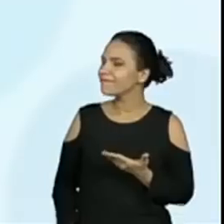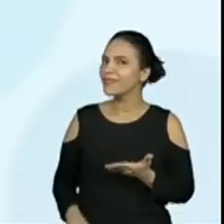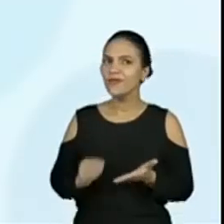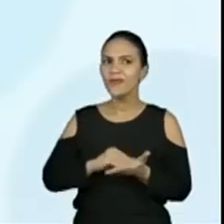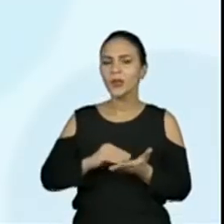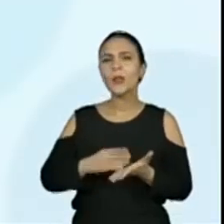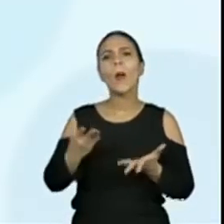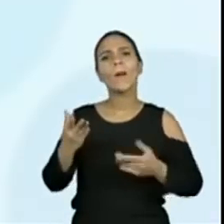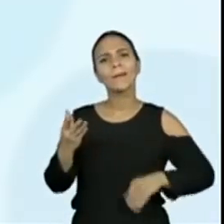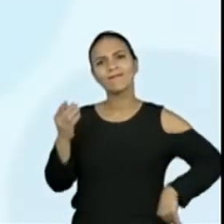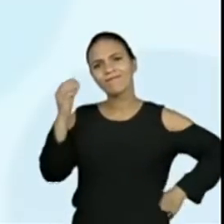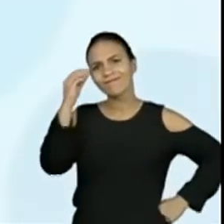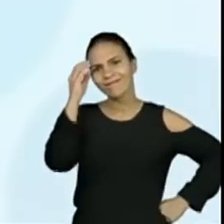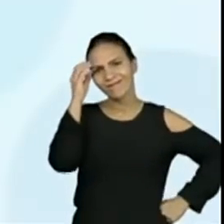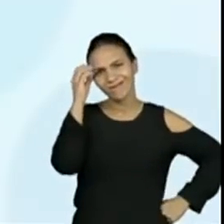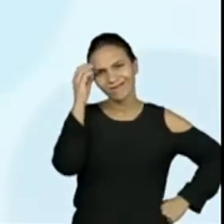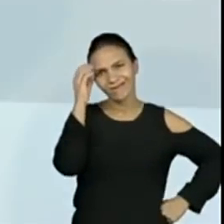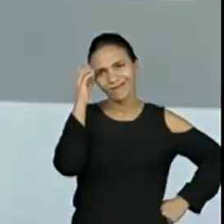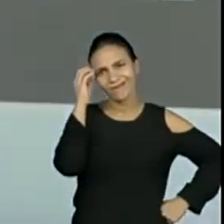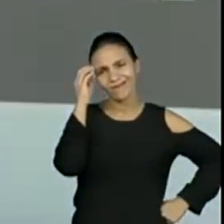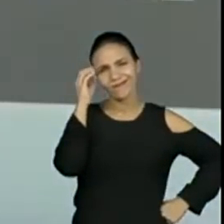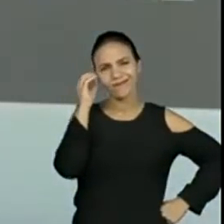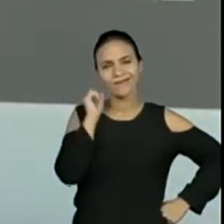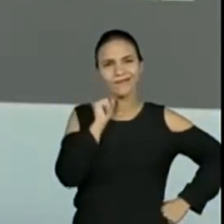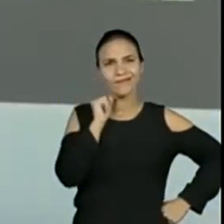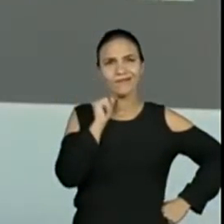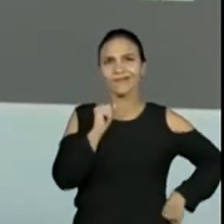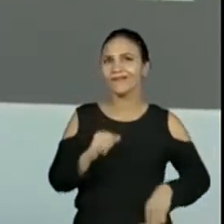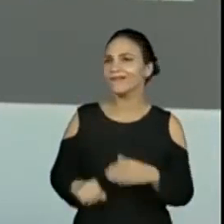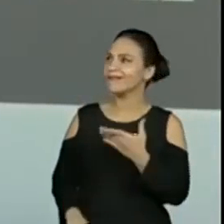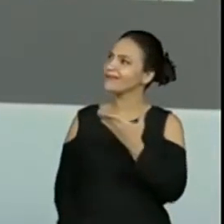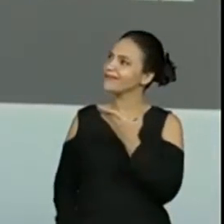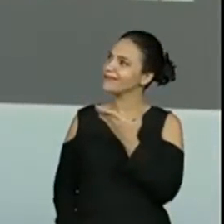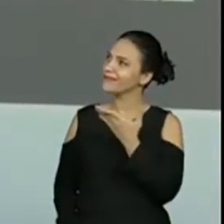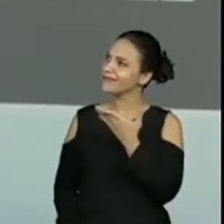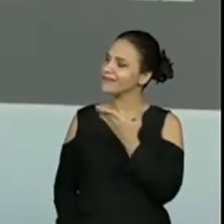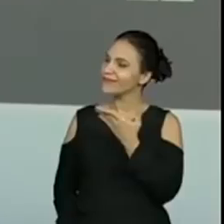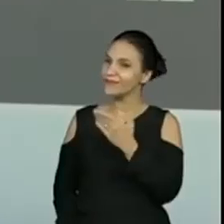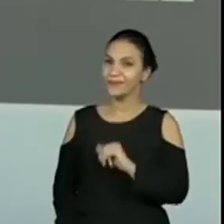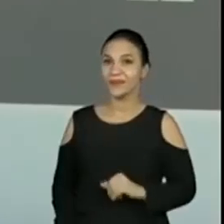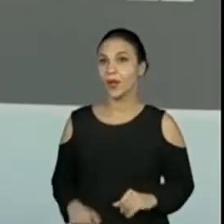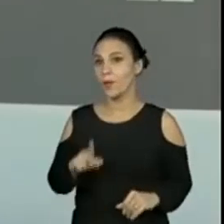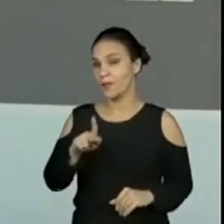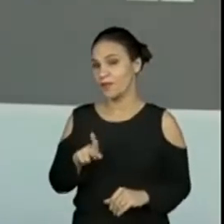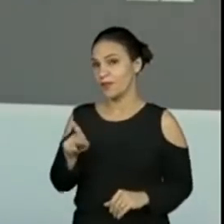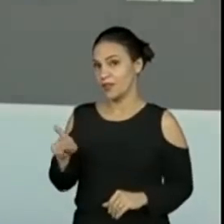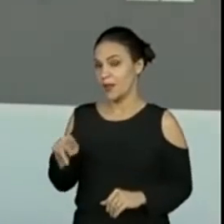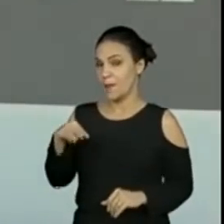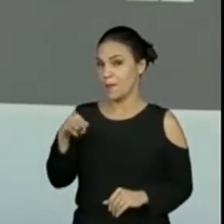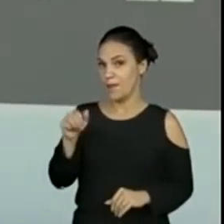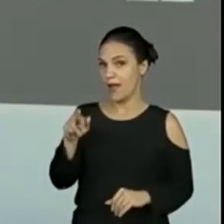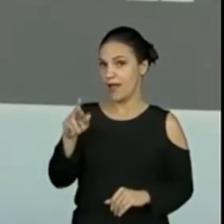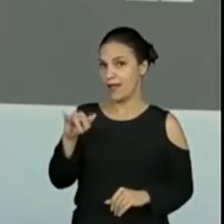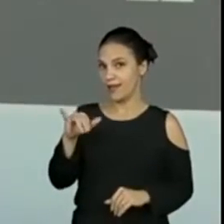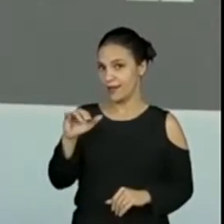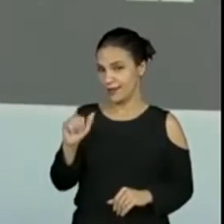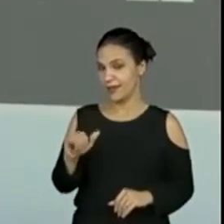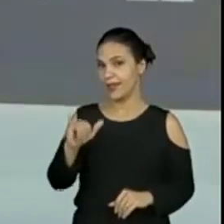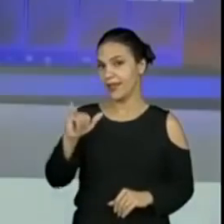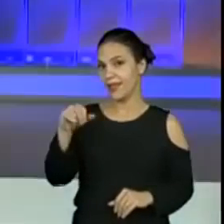76 menos quanto é igual a 9? Professora Maria Inês disse 67.